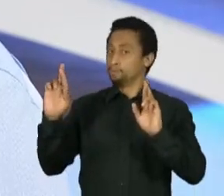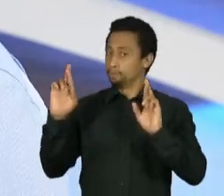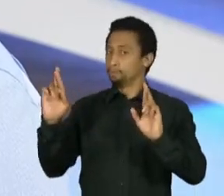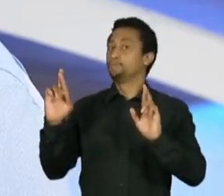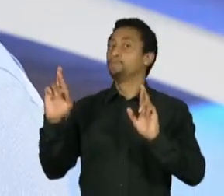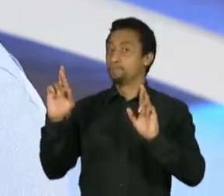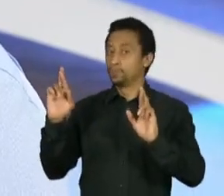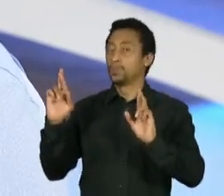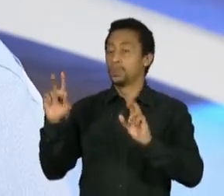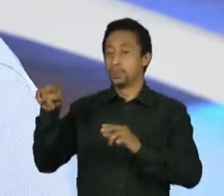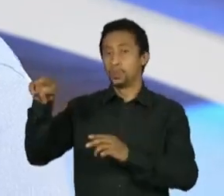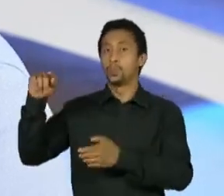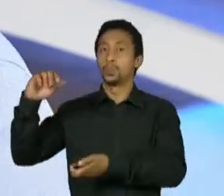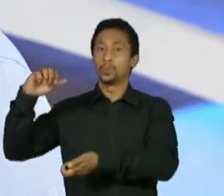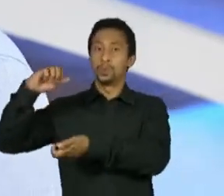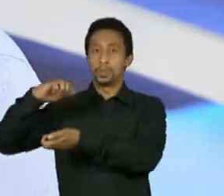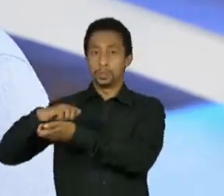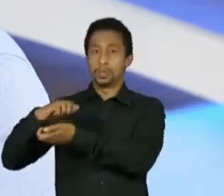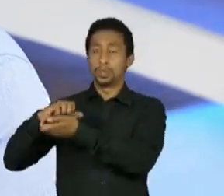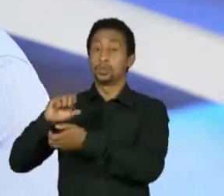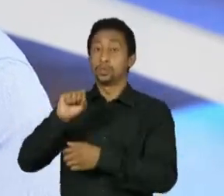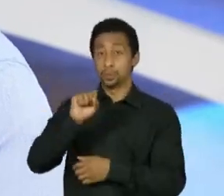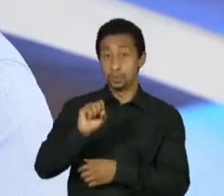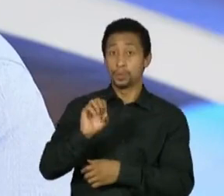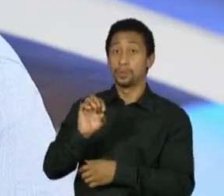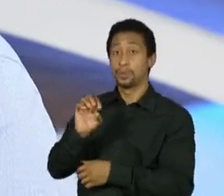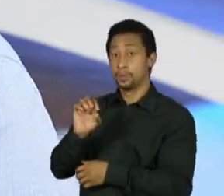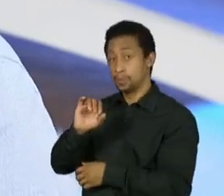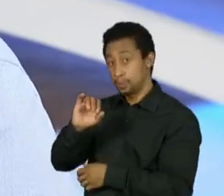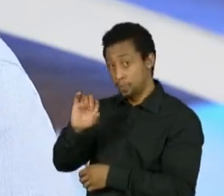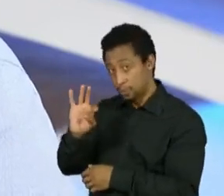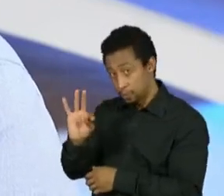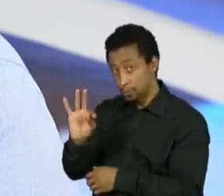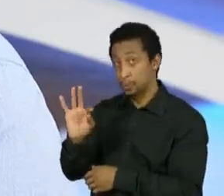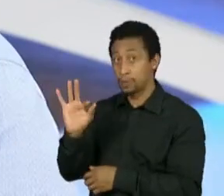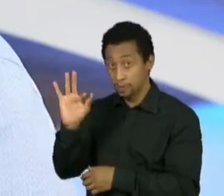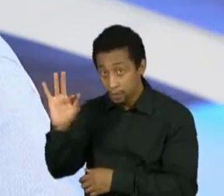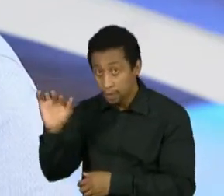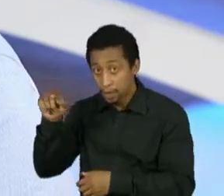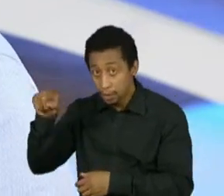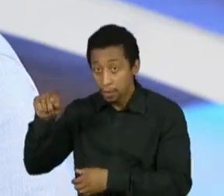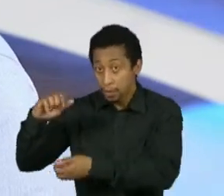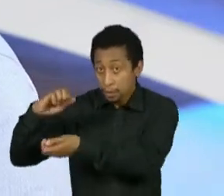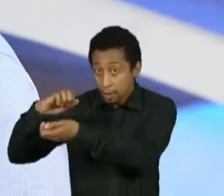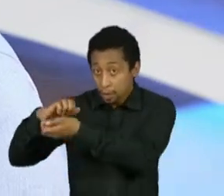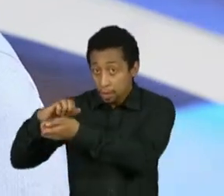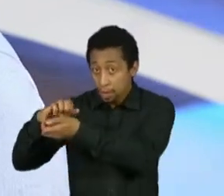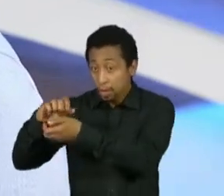Federal, as pessoas que estão lá,